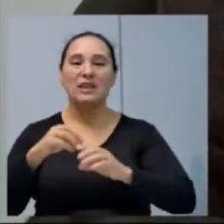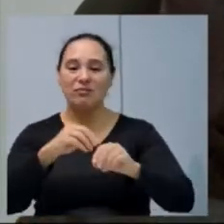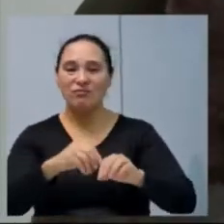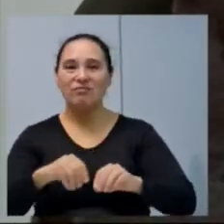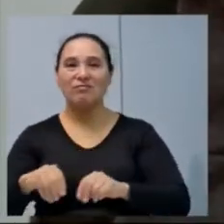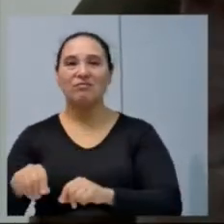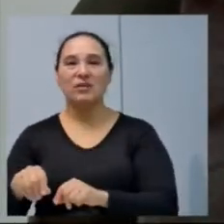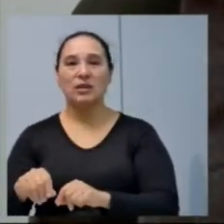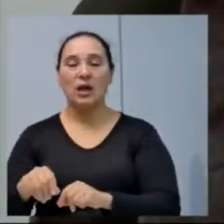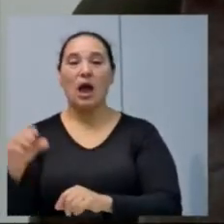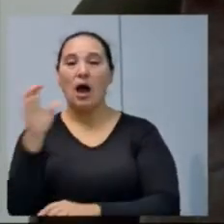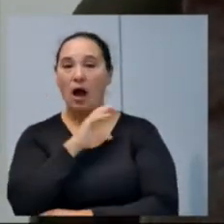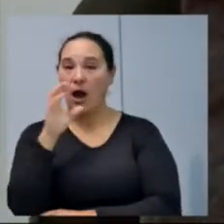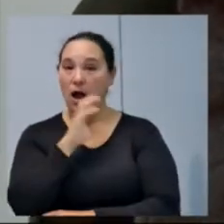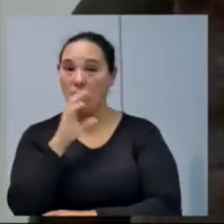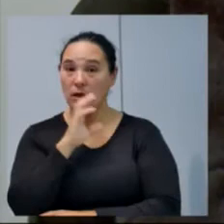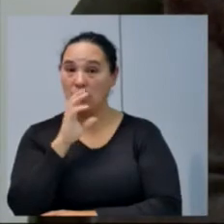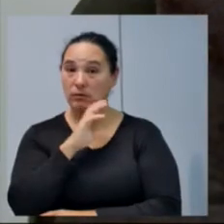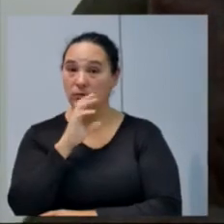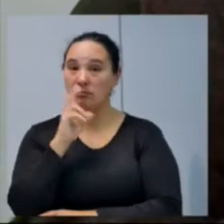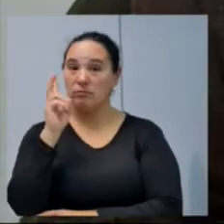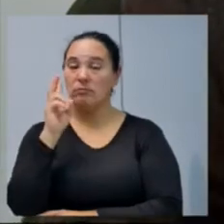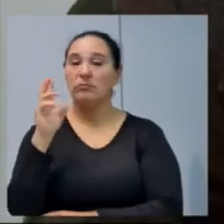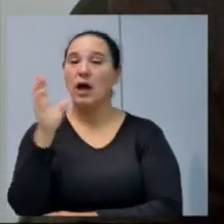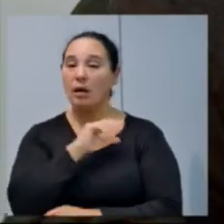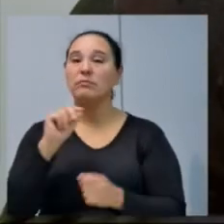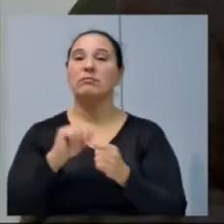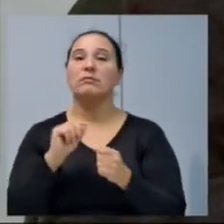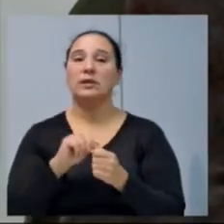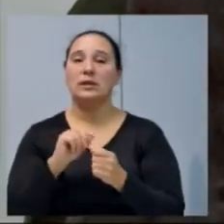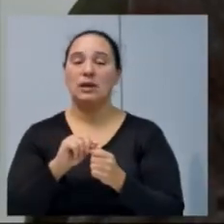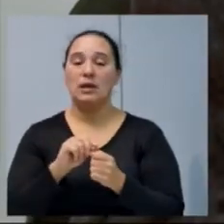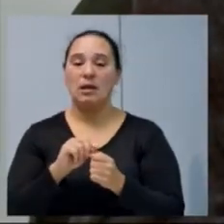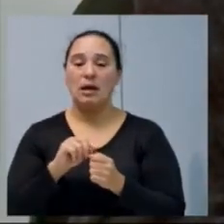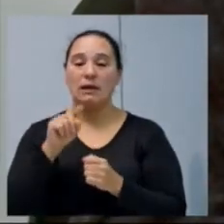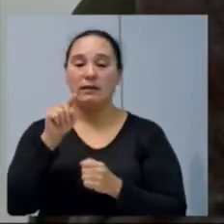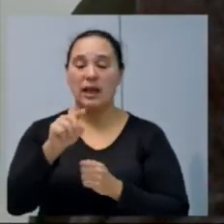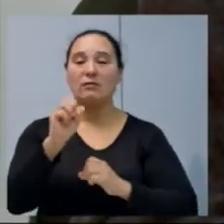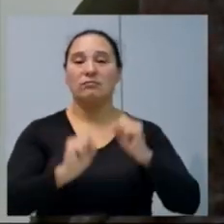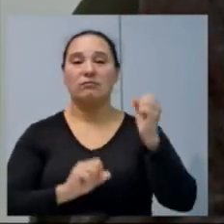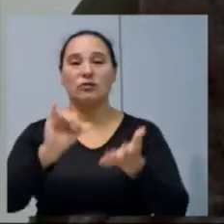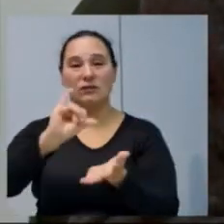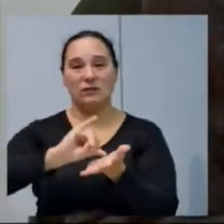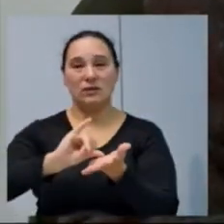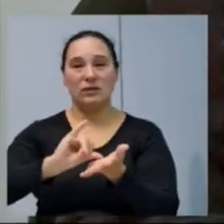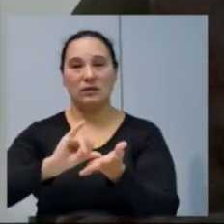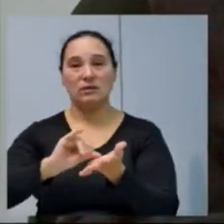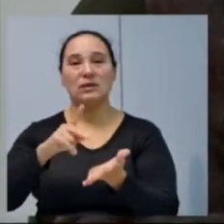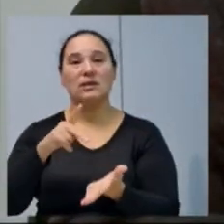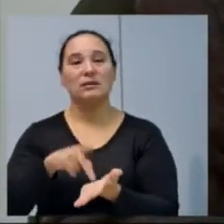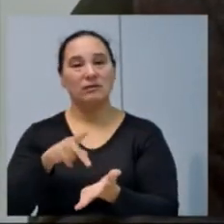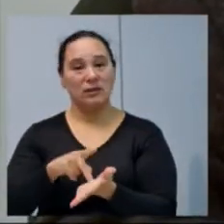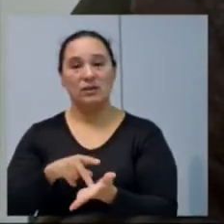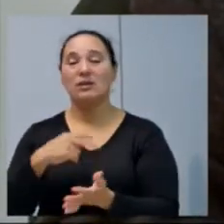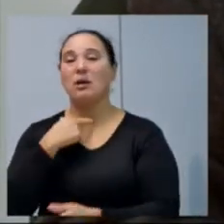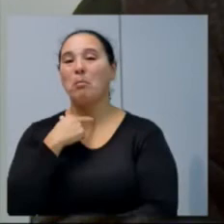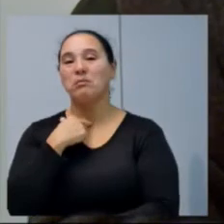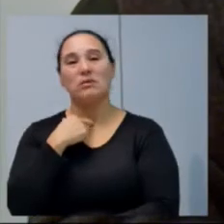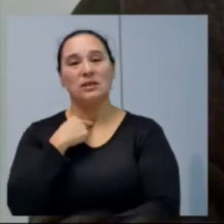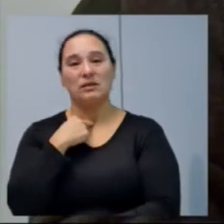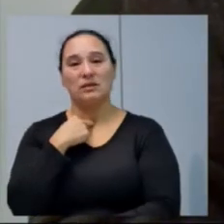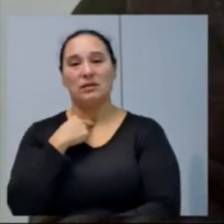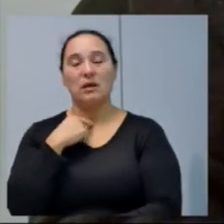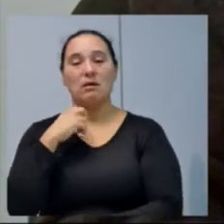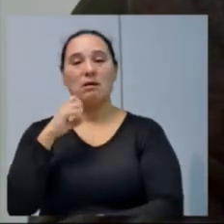Então, a urgência que nós coramos atrás, realmente, de fazer, atender esse setor produtivo, que é onde realmente não podemos ter